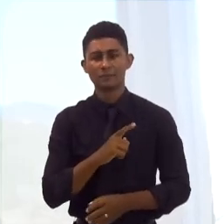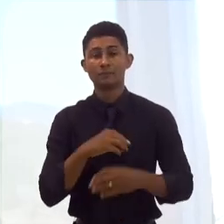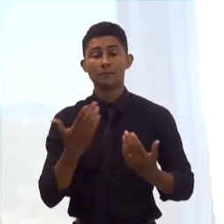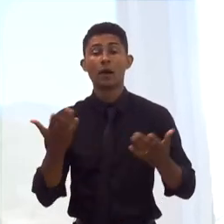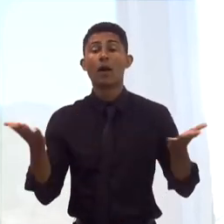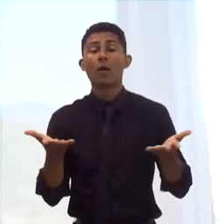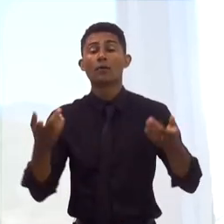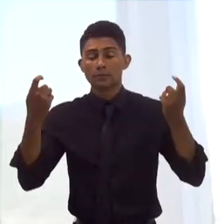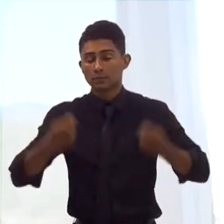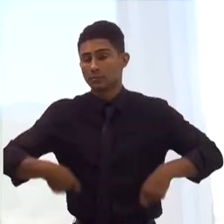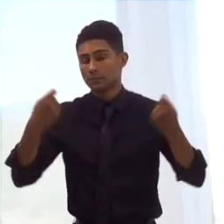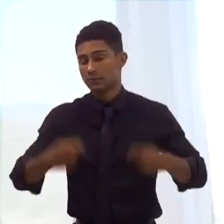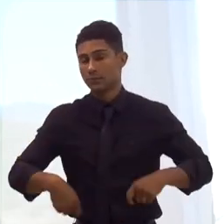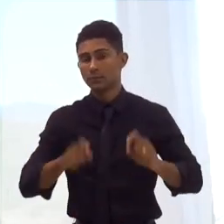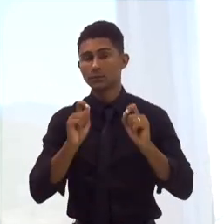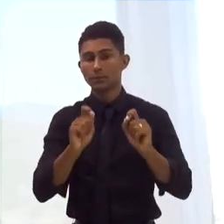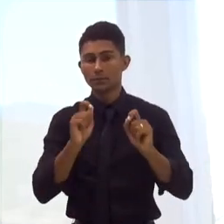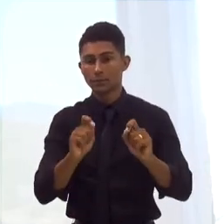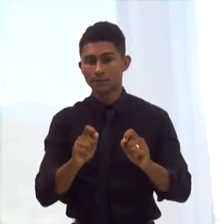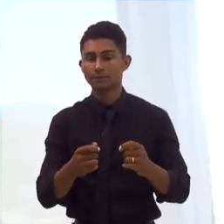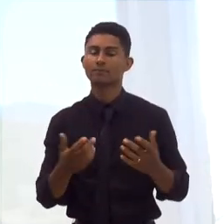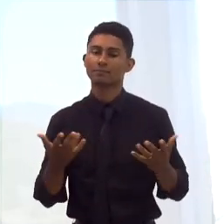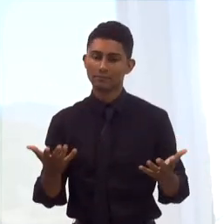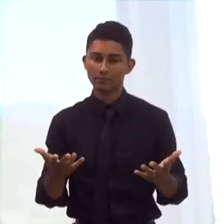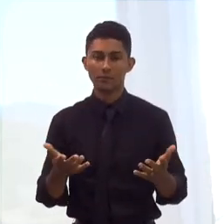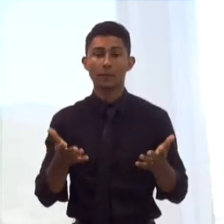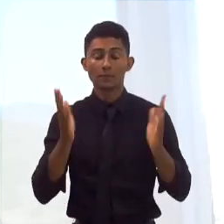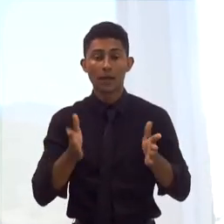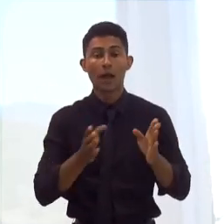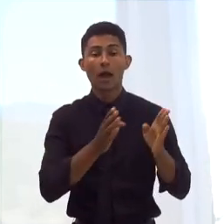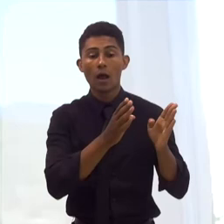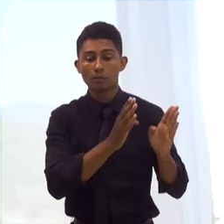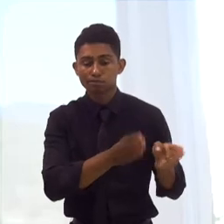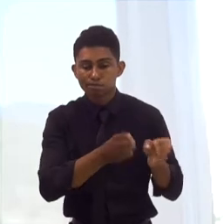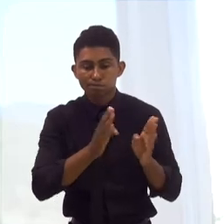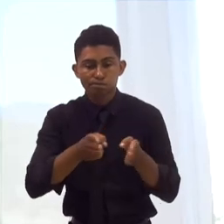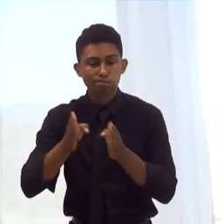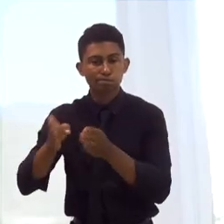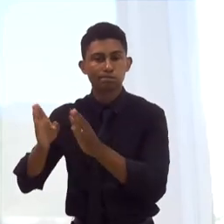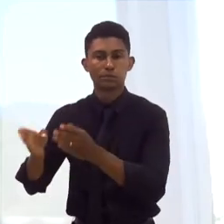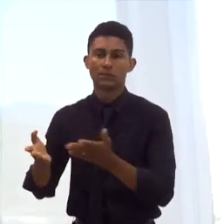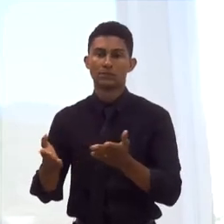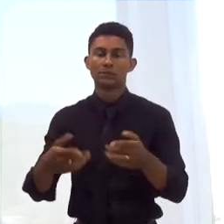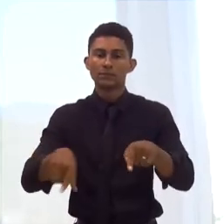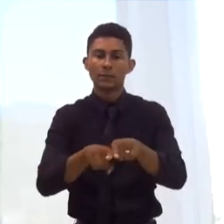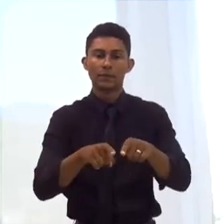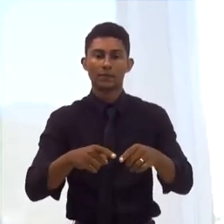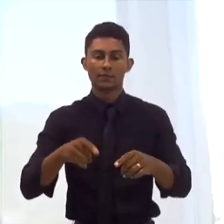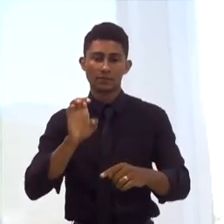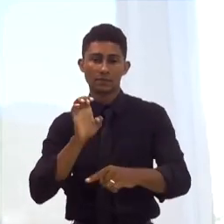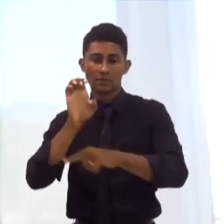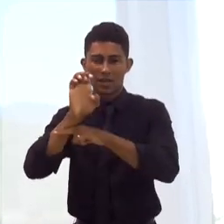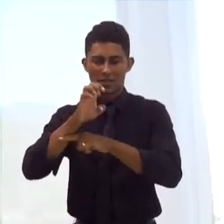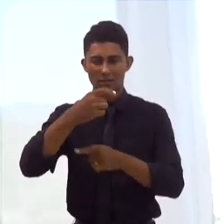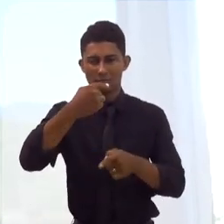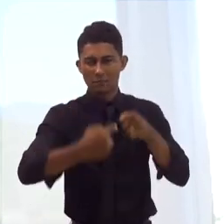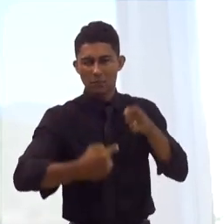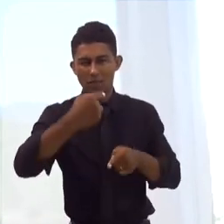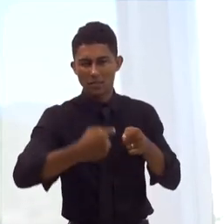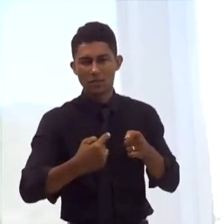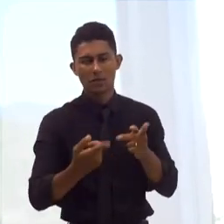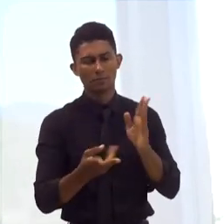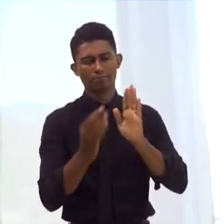disposição. E o que a gente precisa hoje é realmente de uma ampla organização, de uma política de Estado que